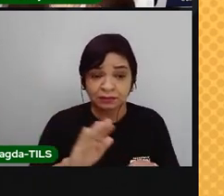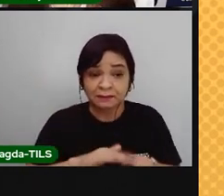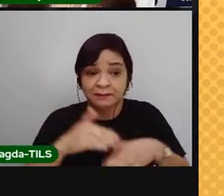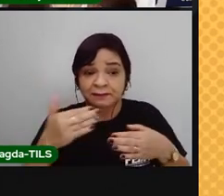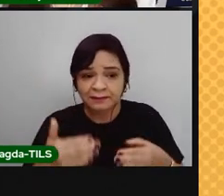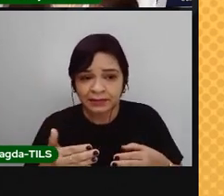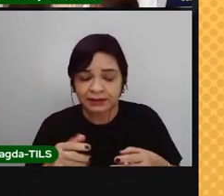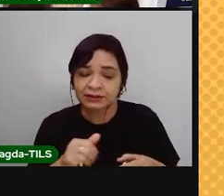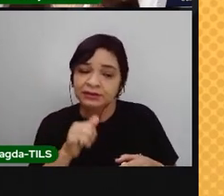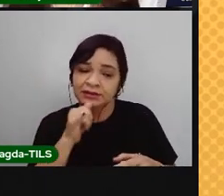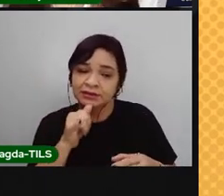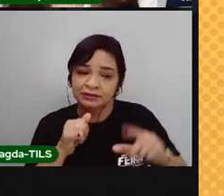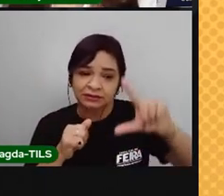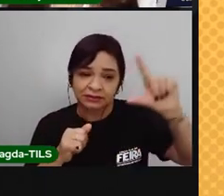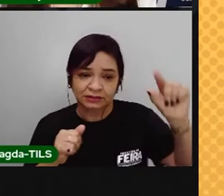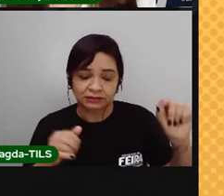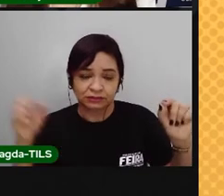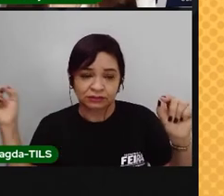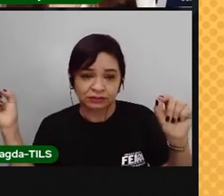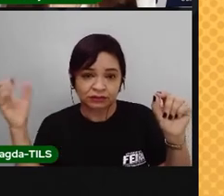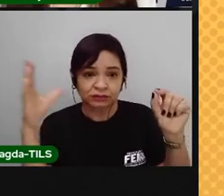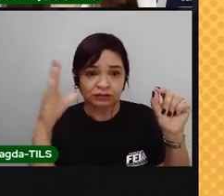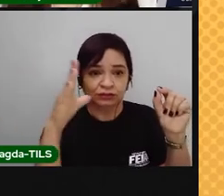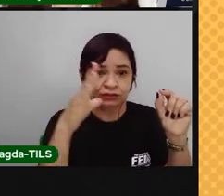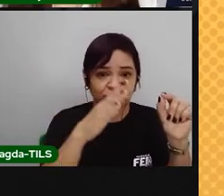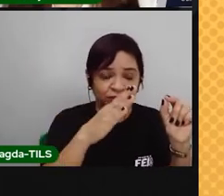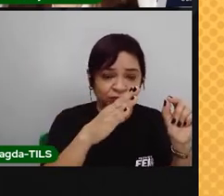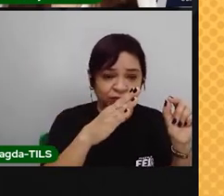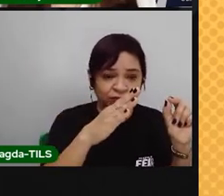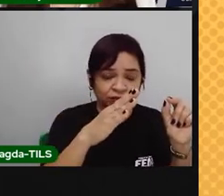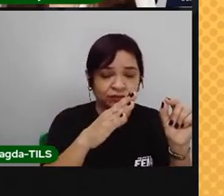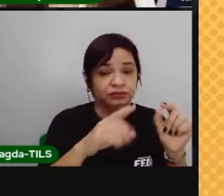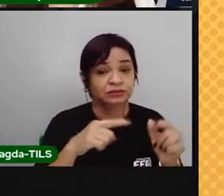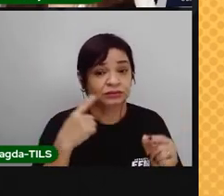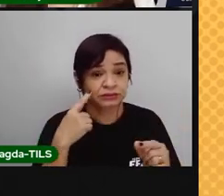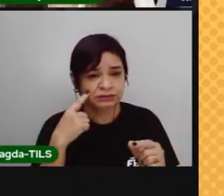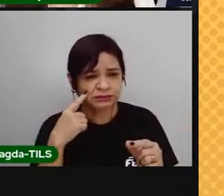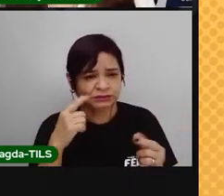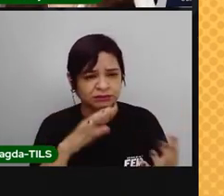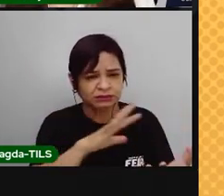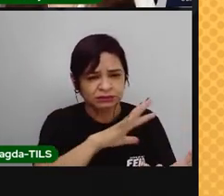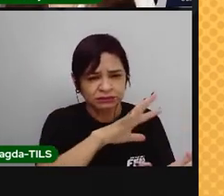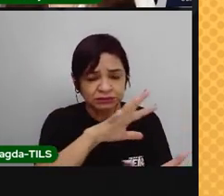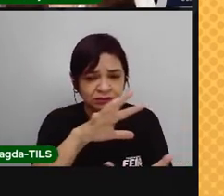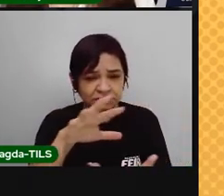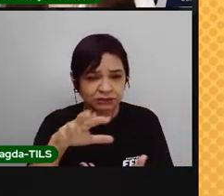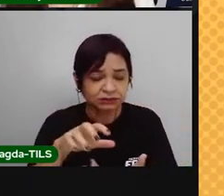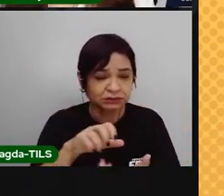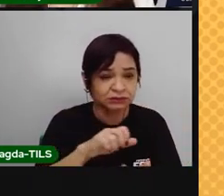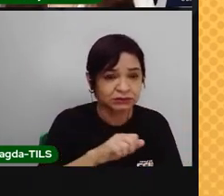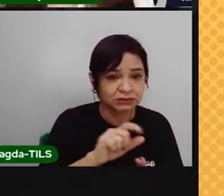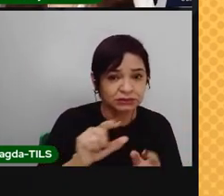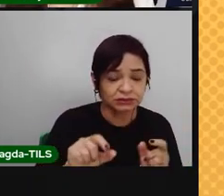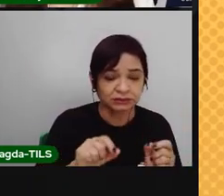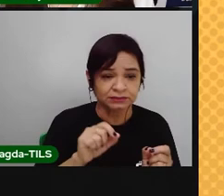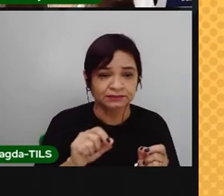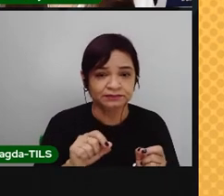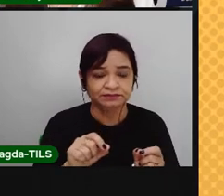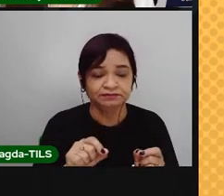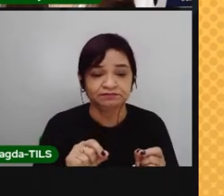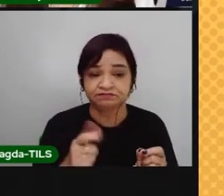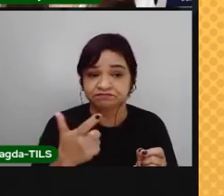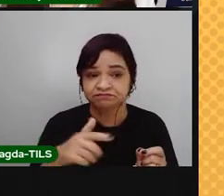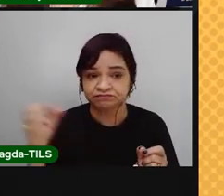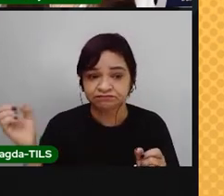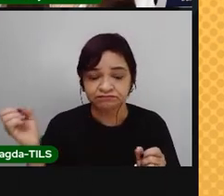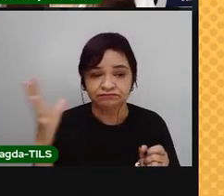a luz do Sol. Mas assim como a Terra, a lua é uma esfera, o que faz com que ela não possa ser iluminada